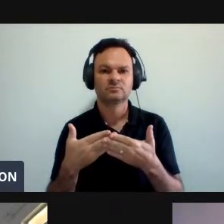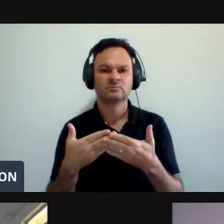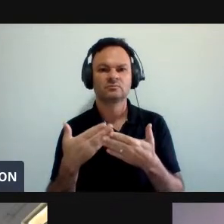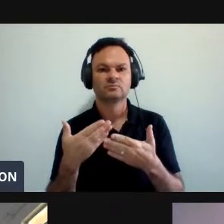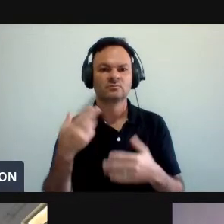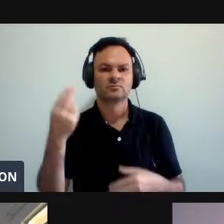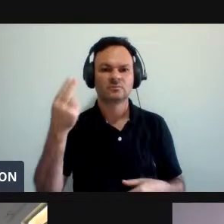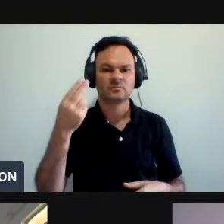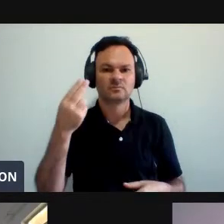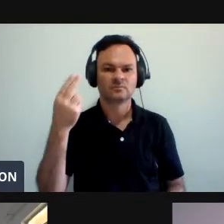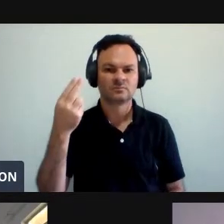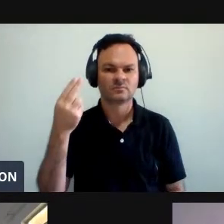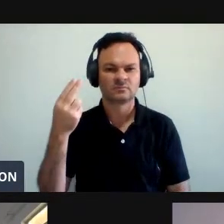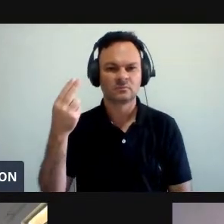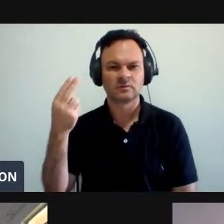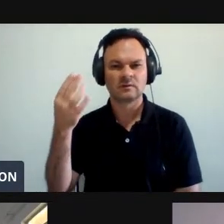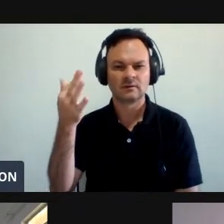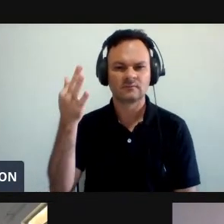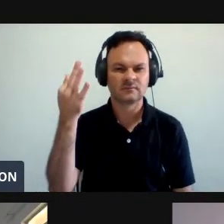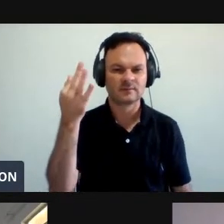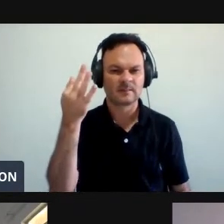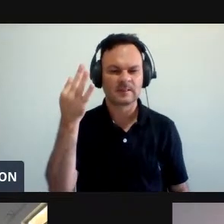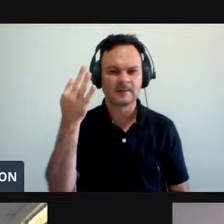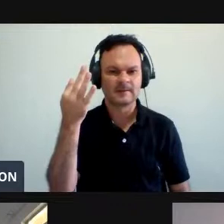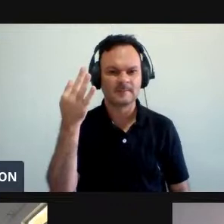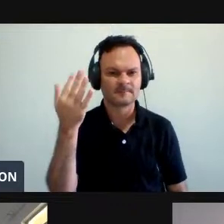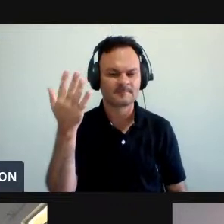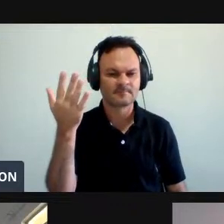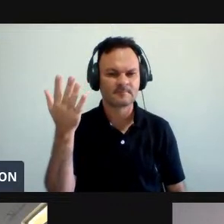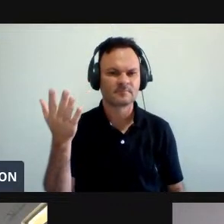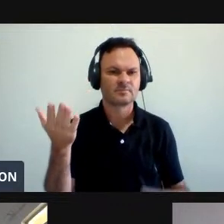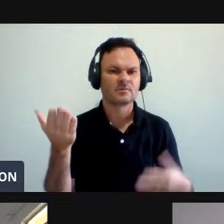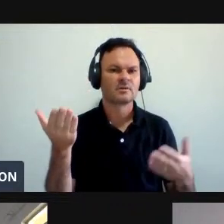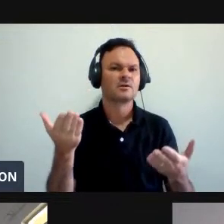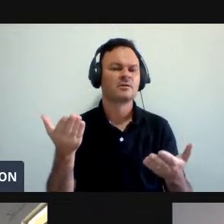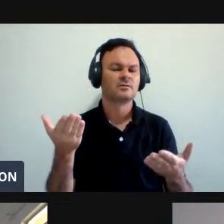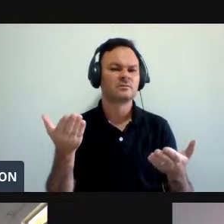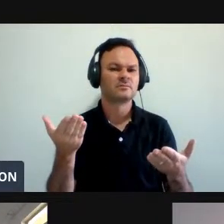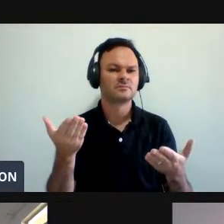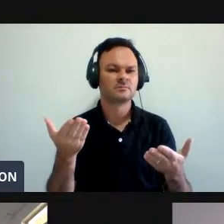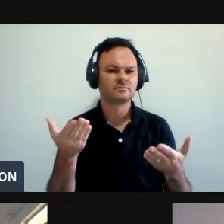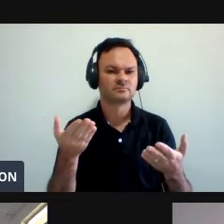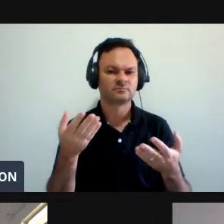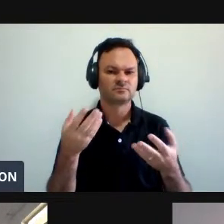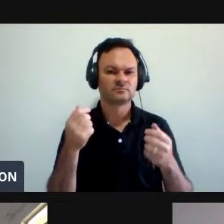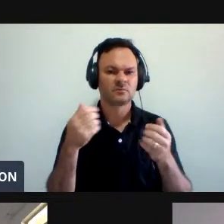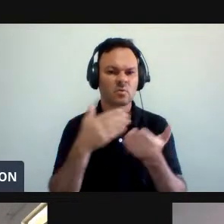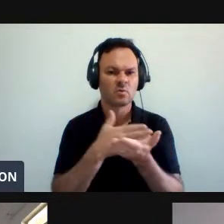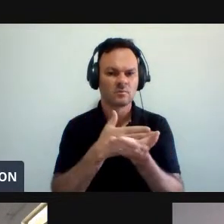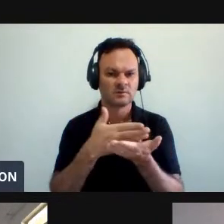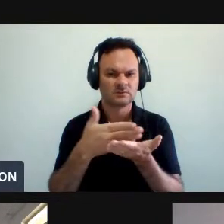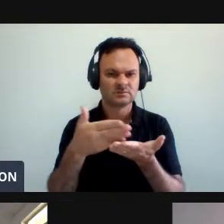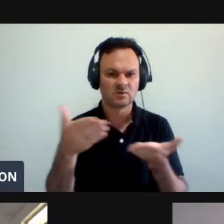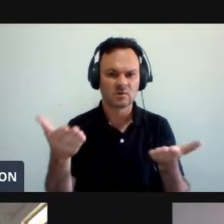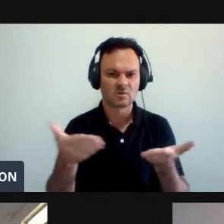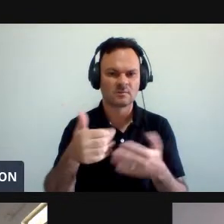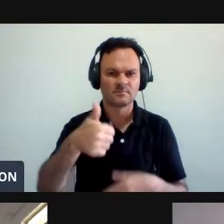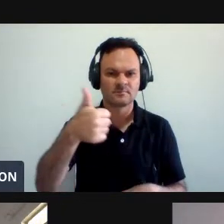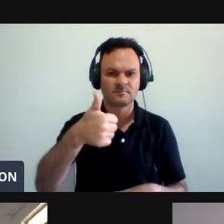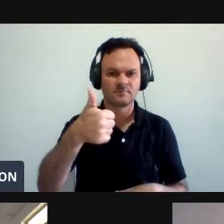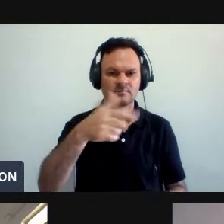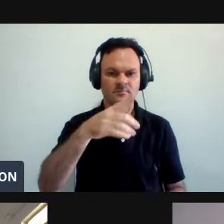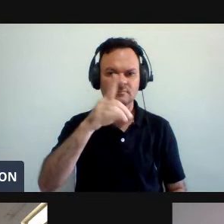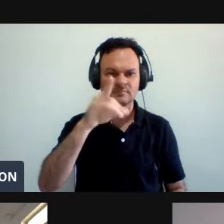universidade Federal Que através Dessa reforma Está ingressando Aqui na nossa UFAP